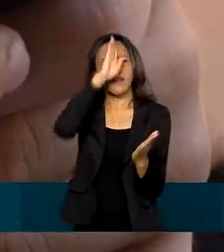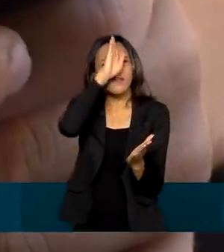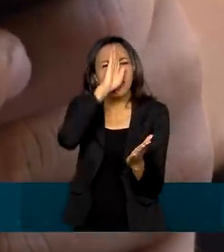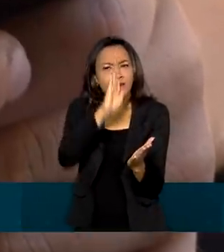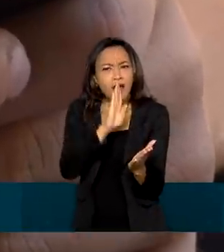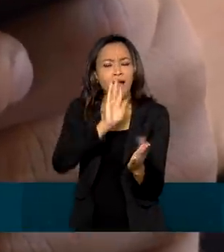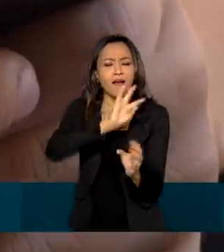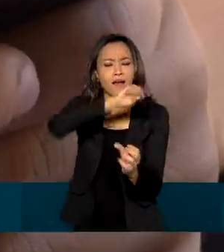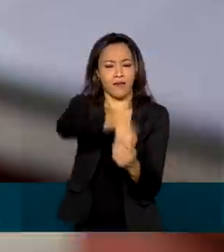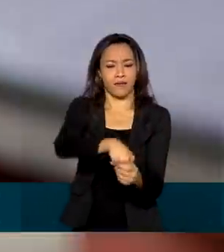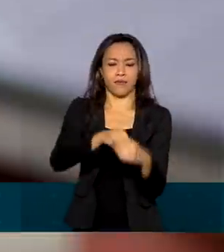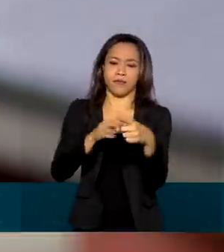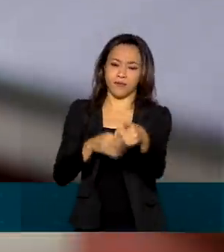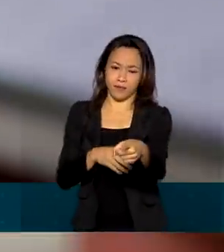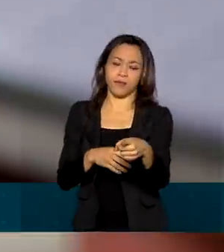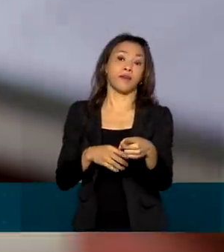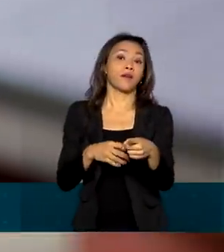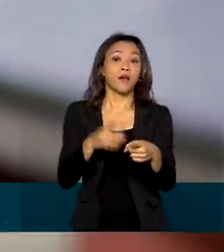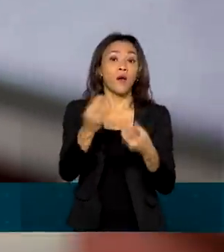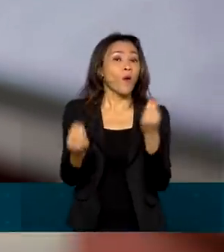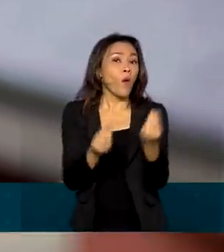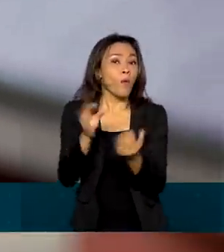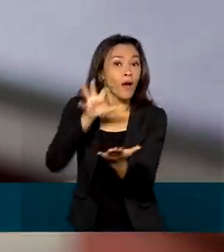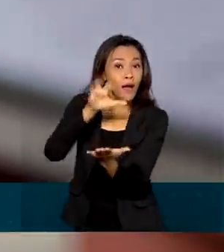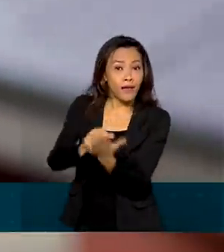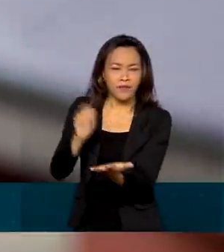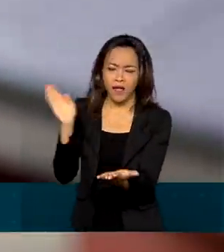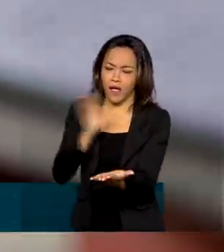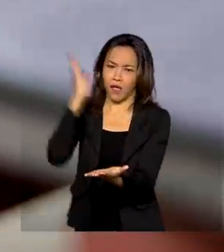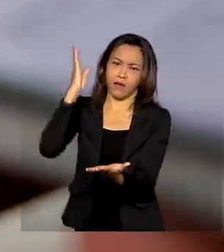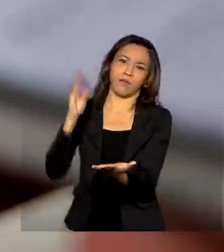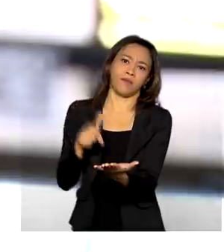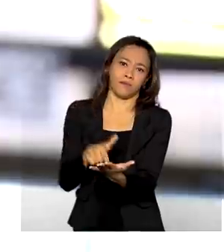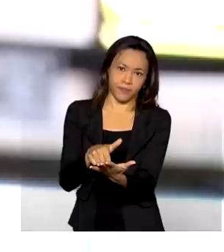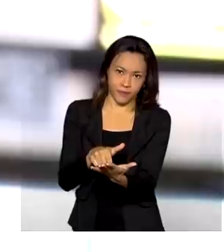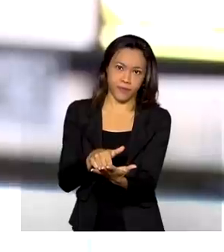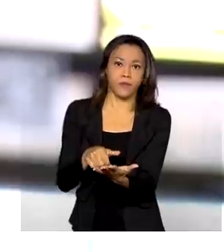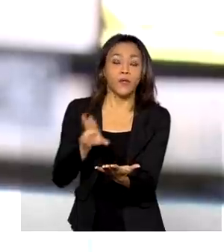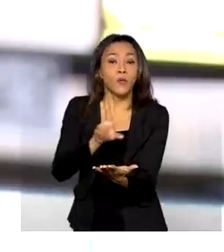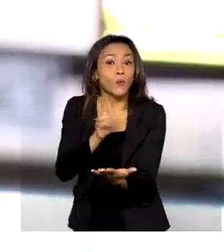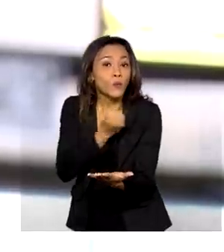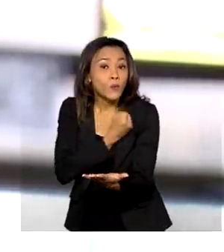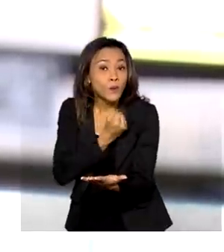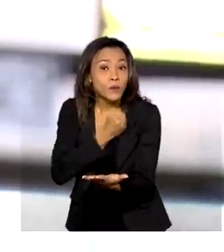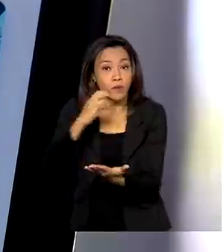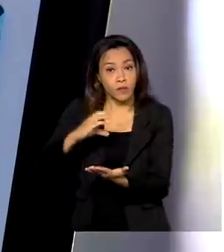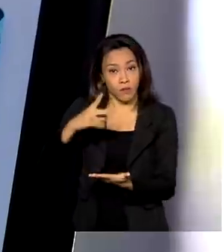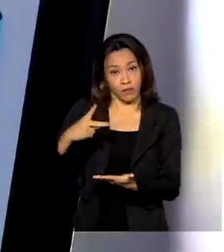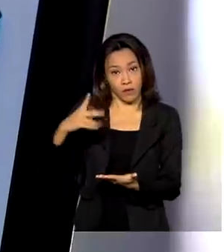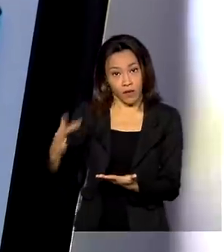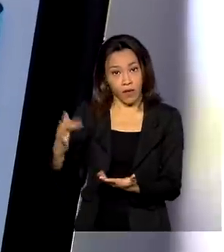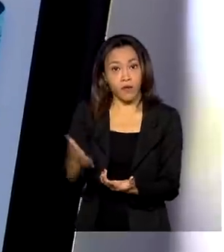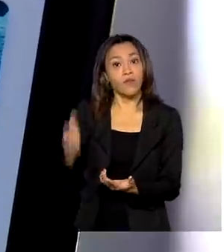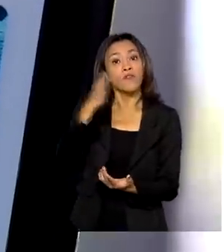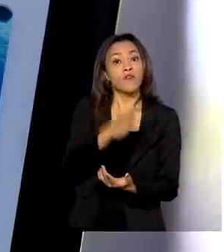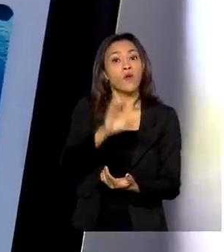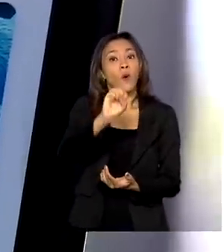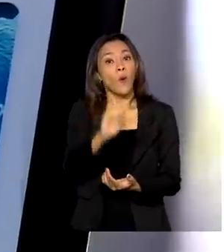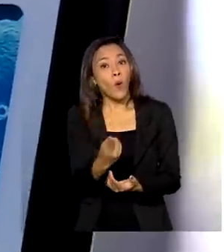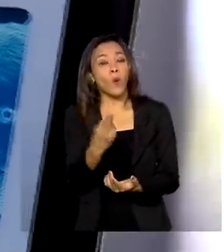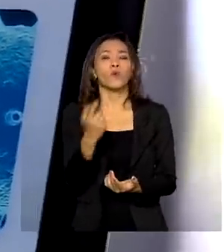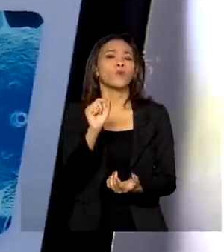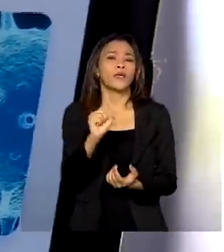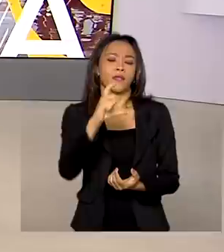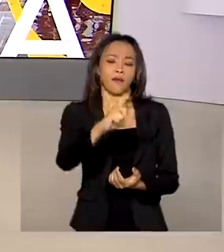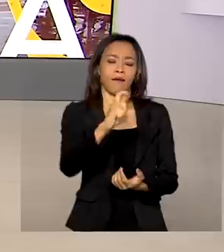nas lojas de aplicativos. O cadastro é feito rapidamente, a partir do número do CPF ou da Carteira Nacional